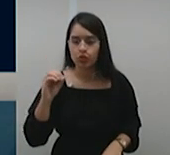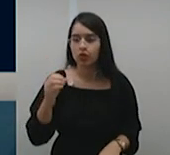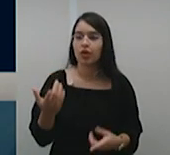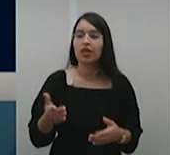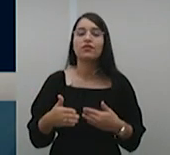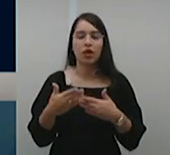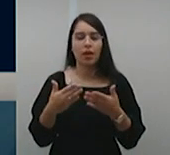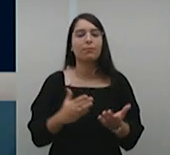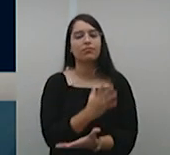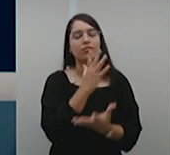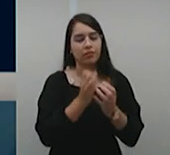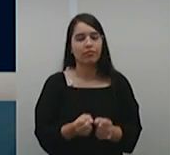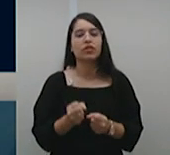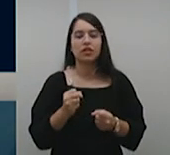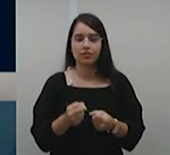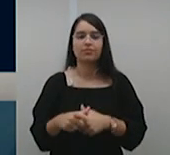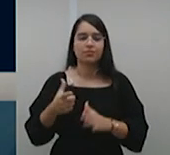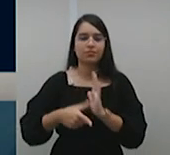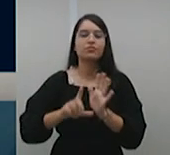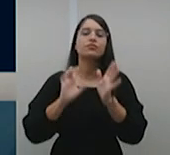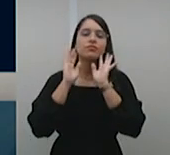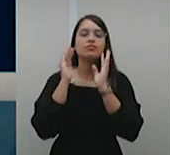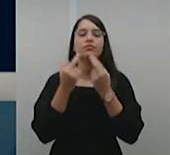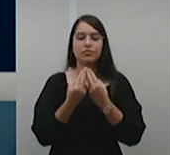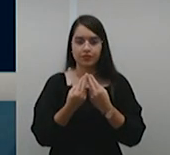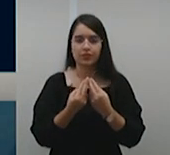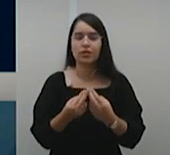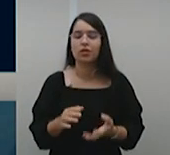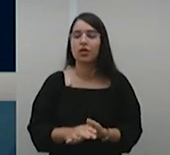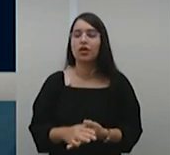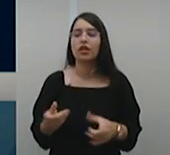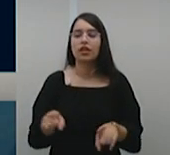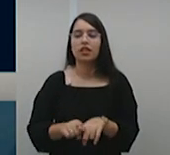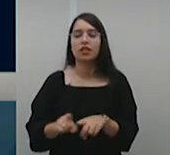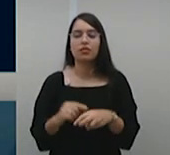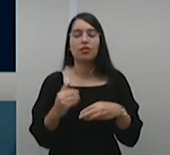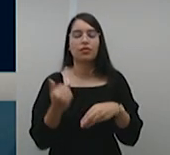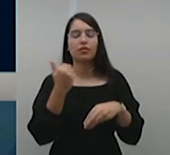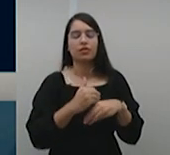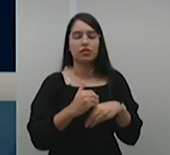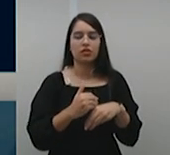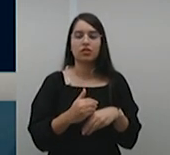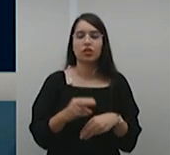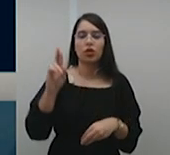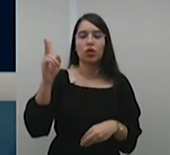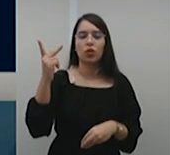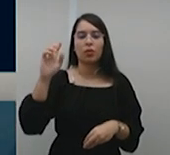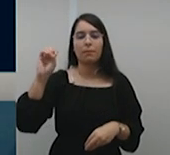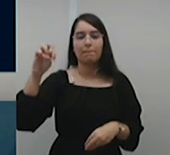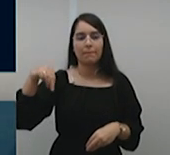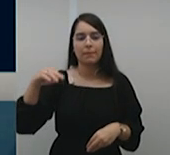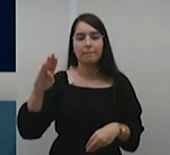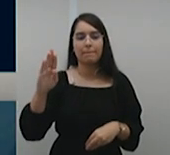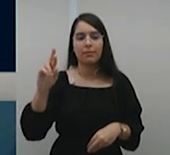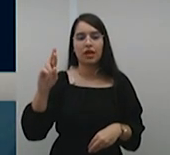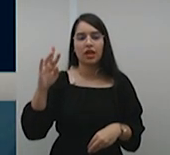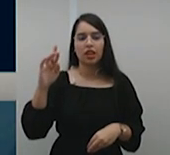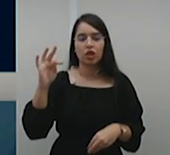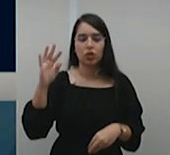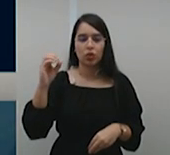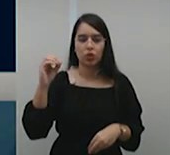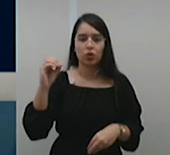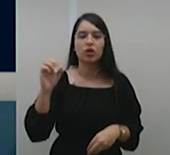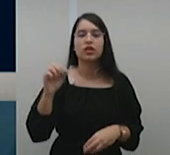Assumiram a presidência, numa parte da sessão, os excelentíssimos senhores ministros, Humberto Martins e Og Fernandes. Encerrou-se a sessão às